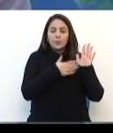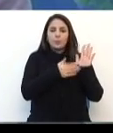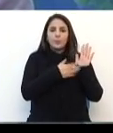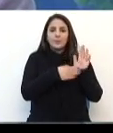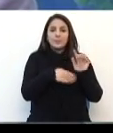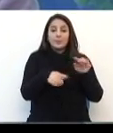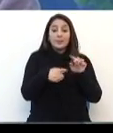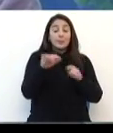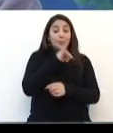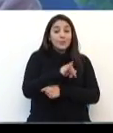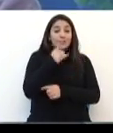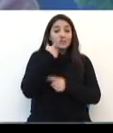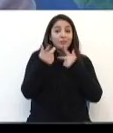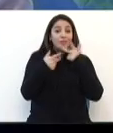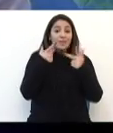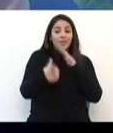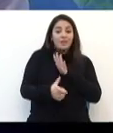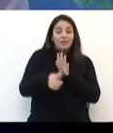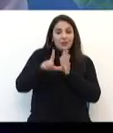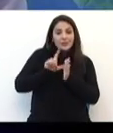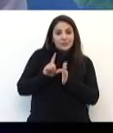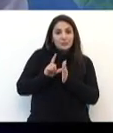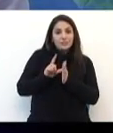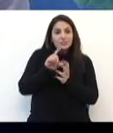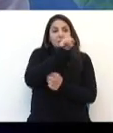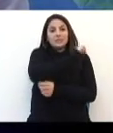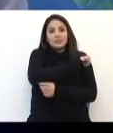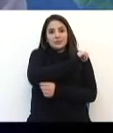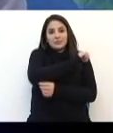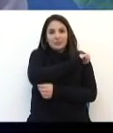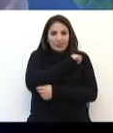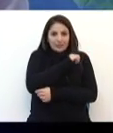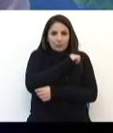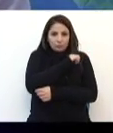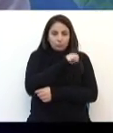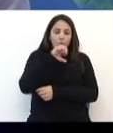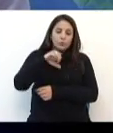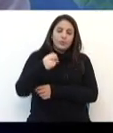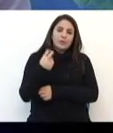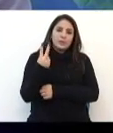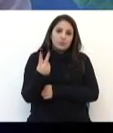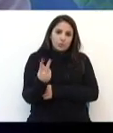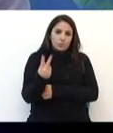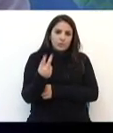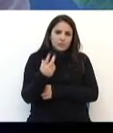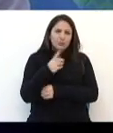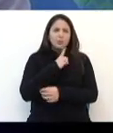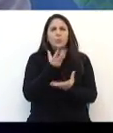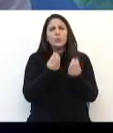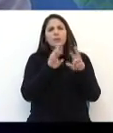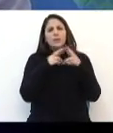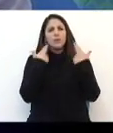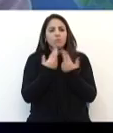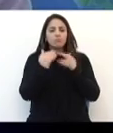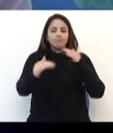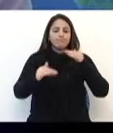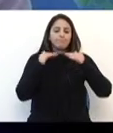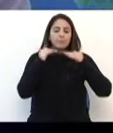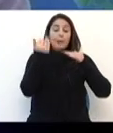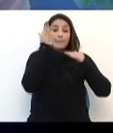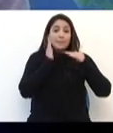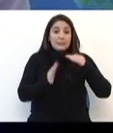salientar que antes da Rio 92, ocorreram muitas reuniões a nível de Brasil, a nível de estados e